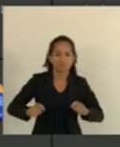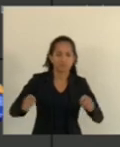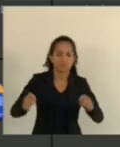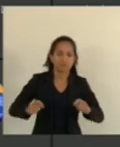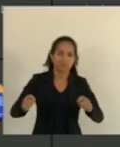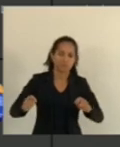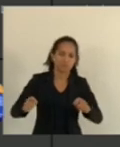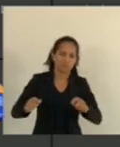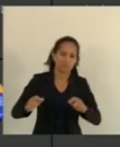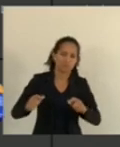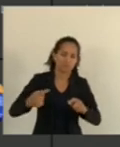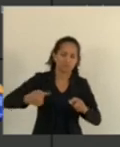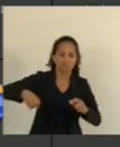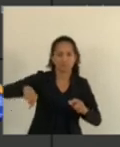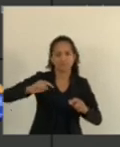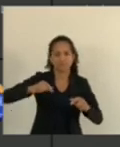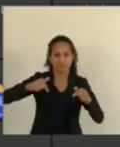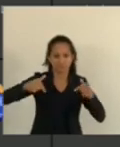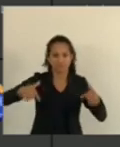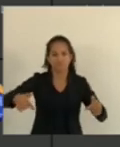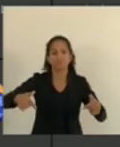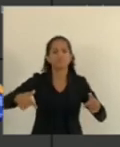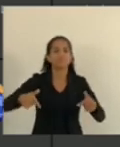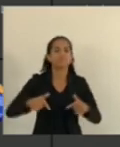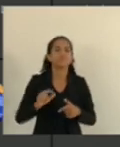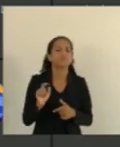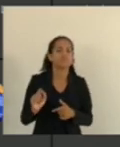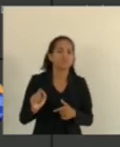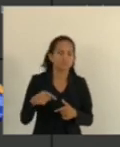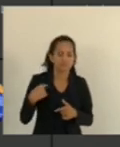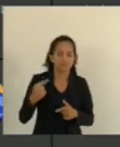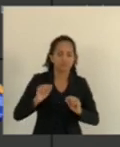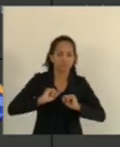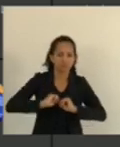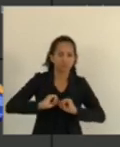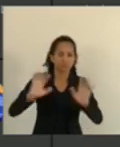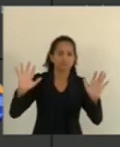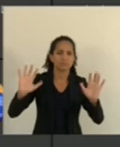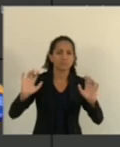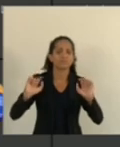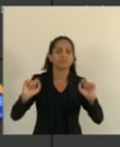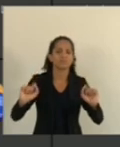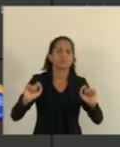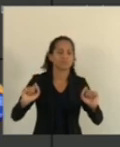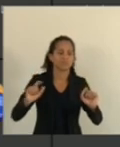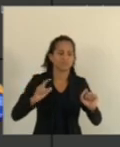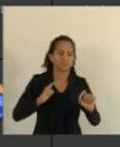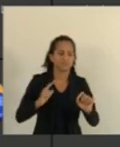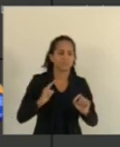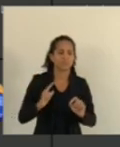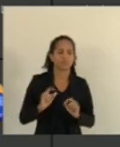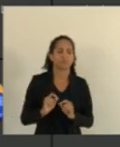Legislarmos Sobre a sua Nós temos Clareza Que há um Vácuo